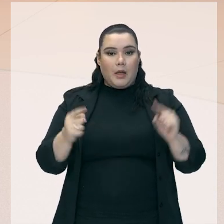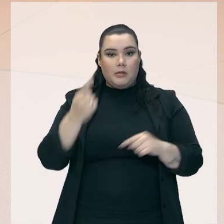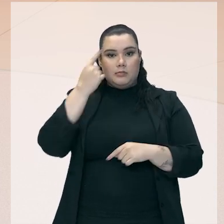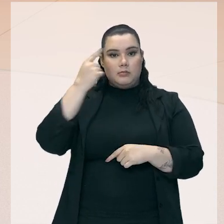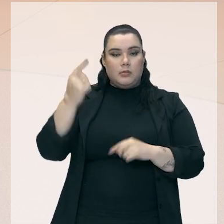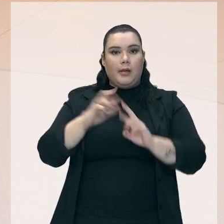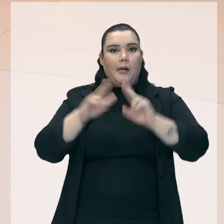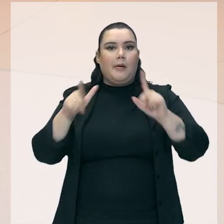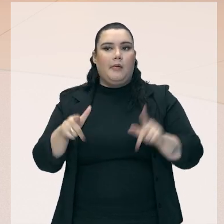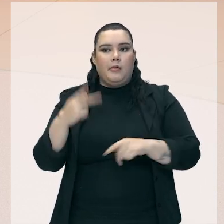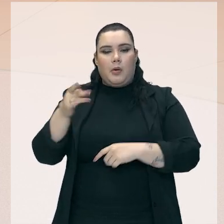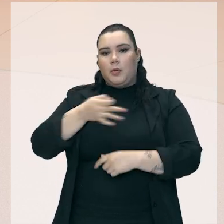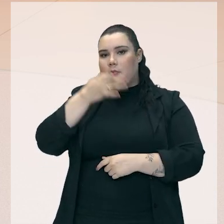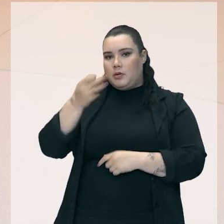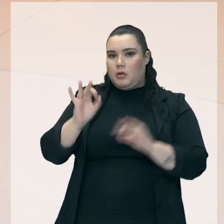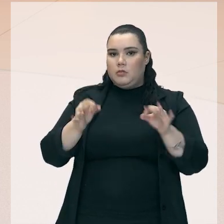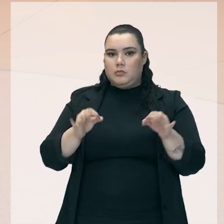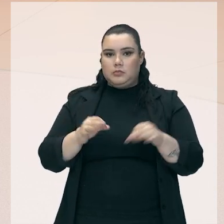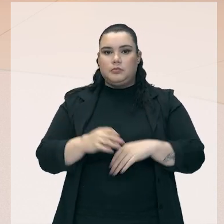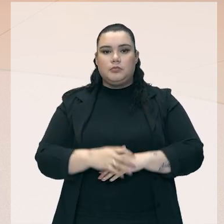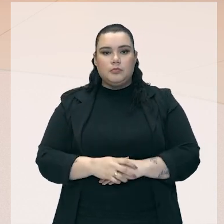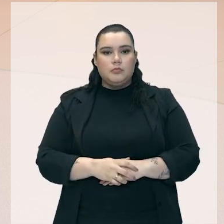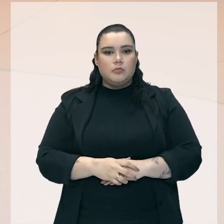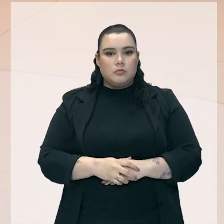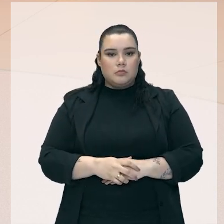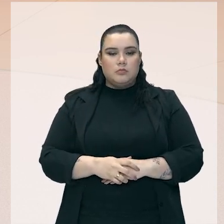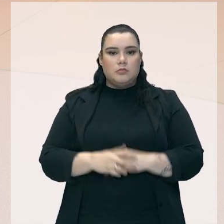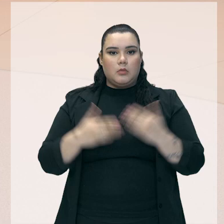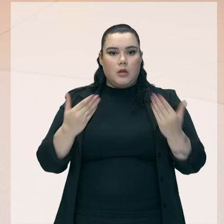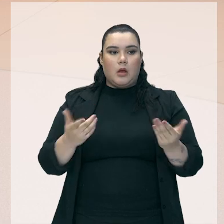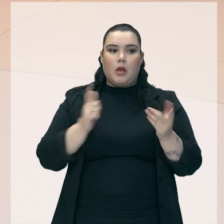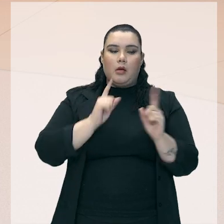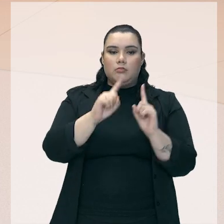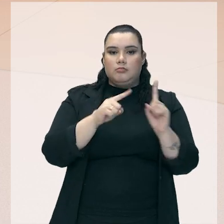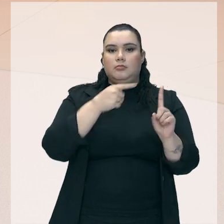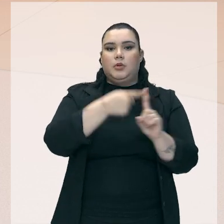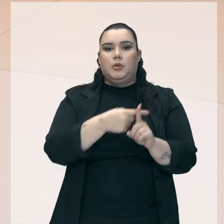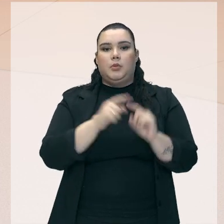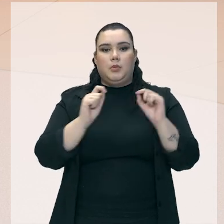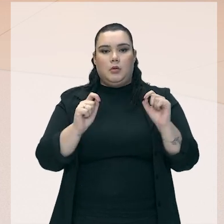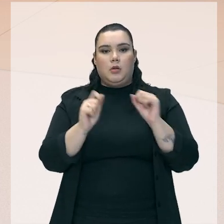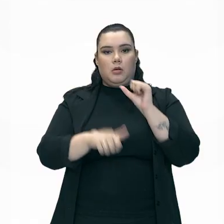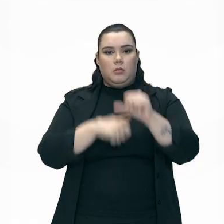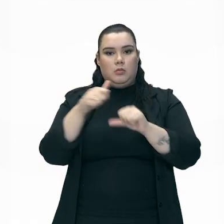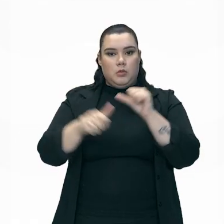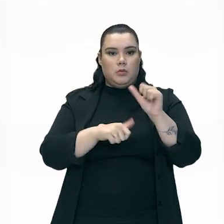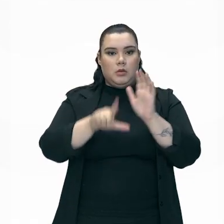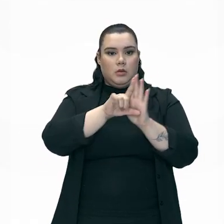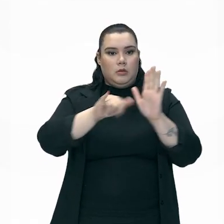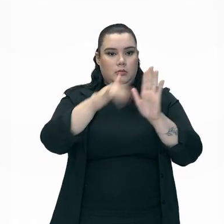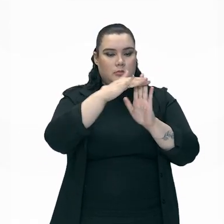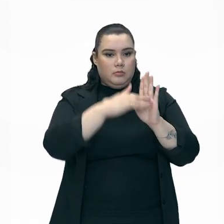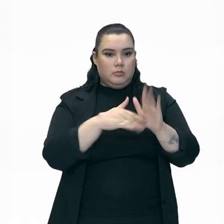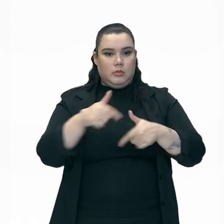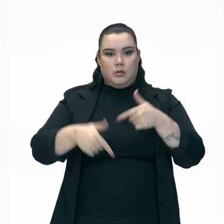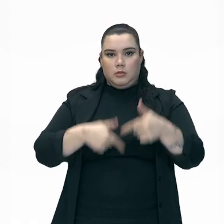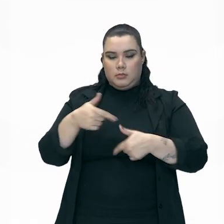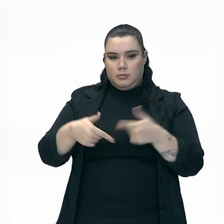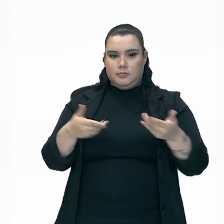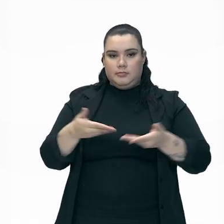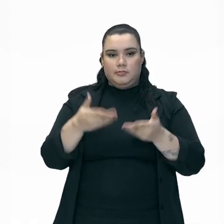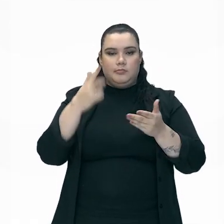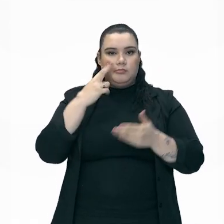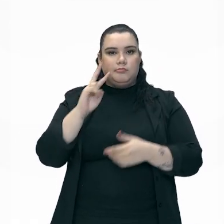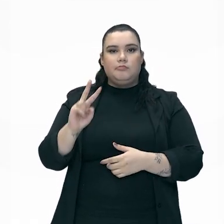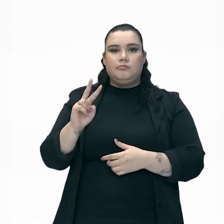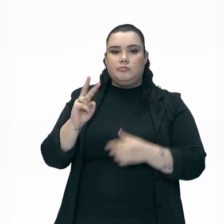sido outra, não é mesmo, gente? E soma-se a isso as mudanças nas legislações trabalhistas, como a gente vai estar vendo de novo aí na